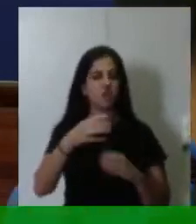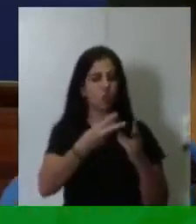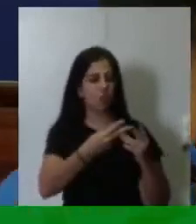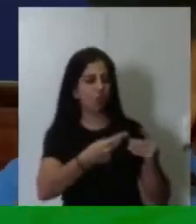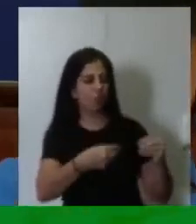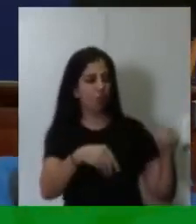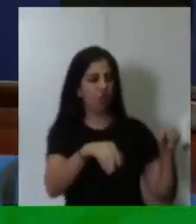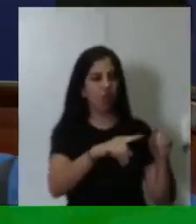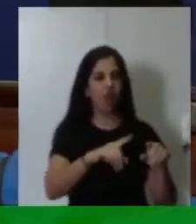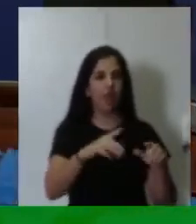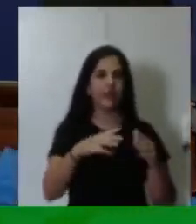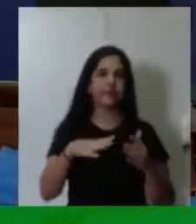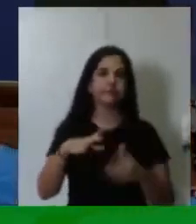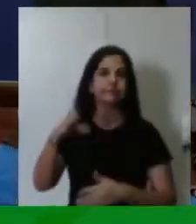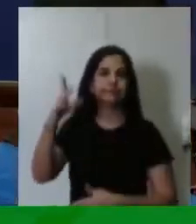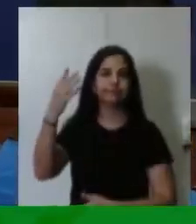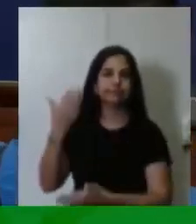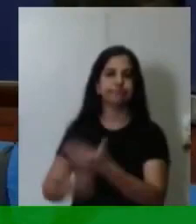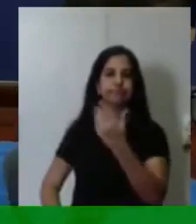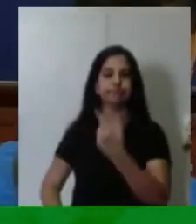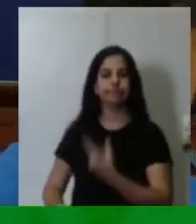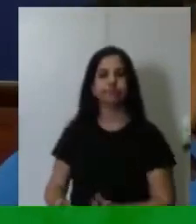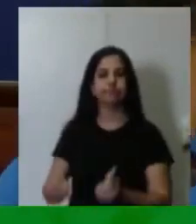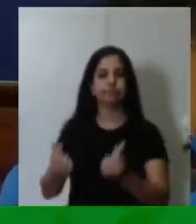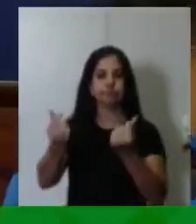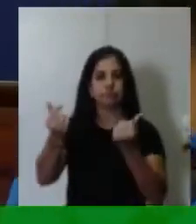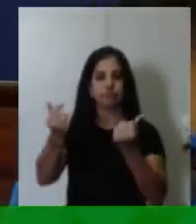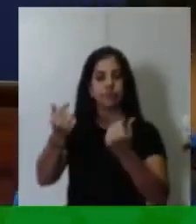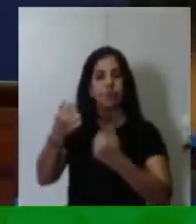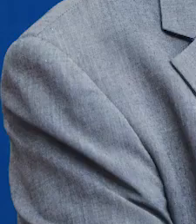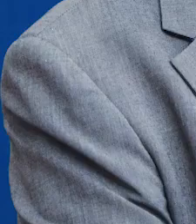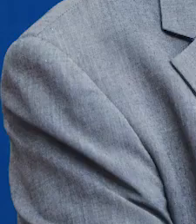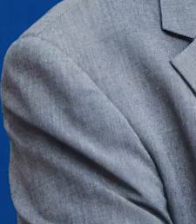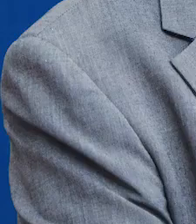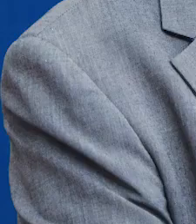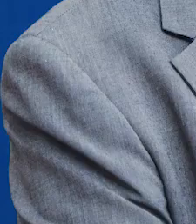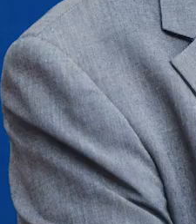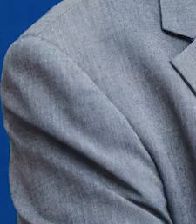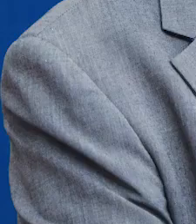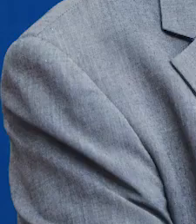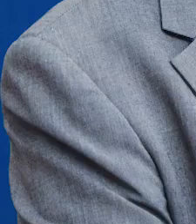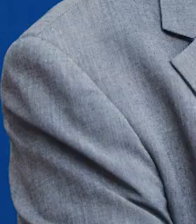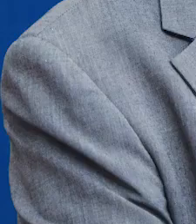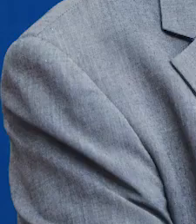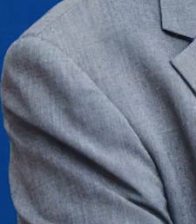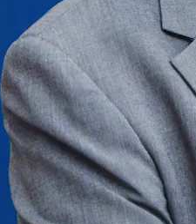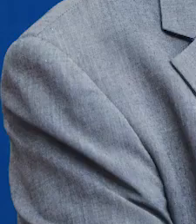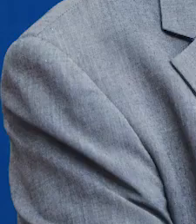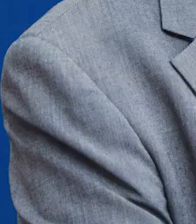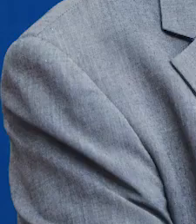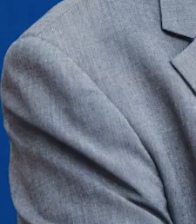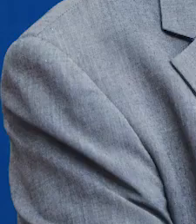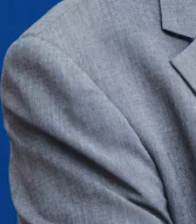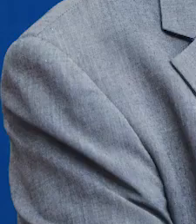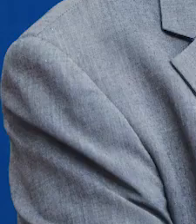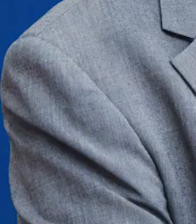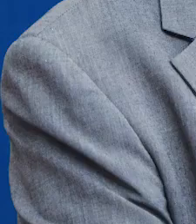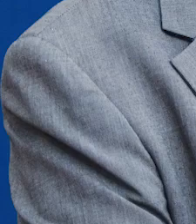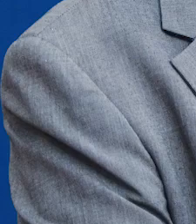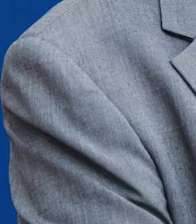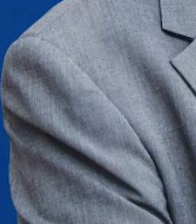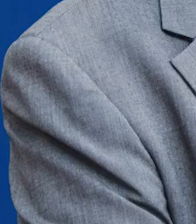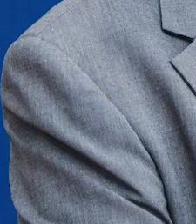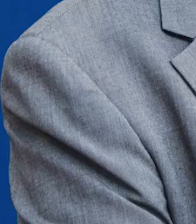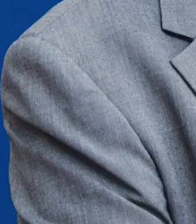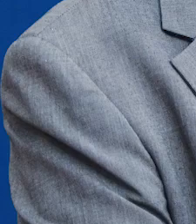de Mello ficou aqui em Maceió. Aos 14 anos passou a vender assinatura para o Jornal